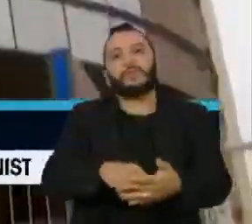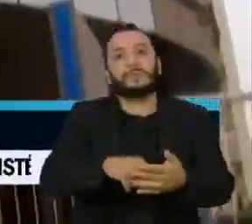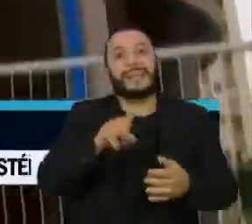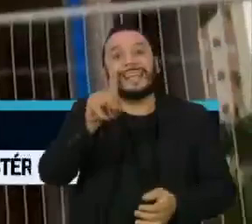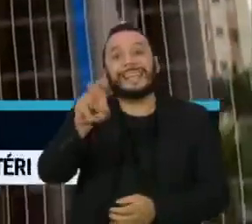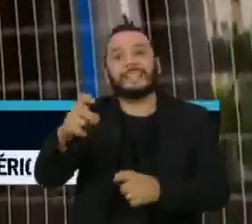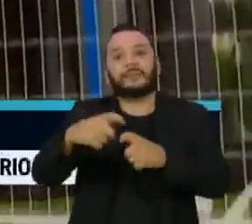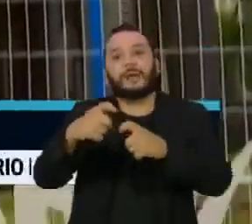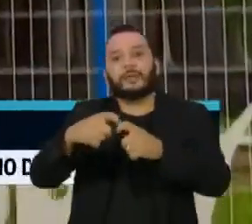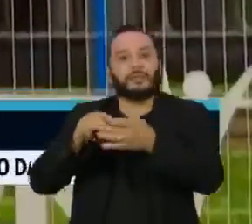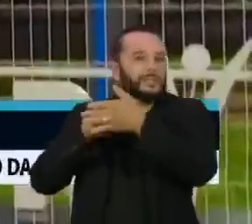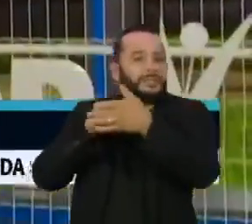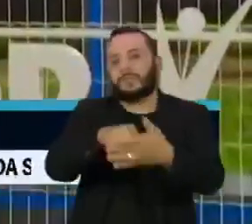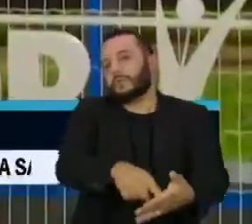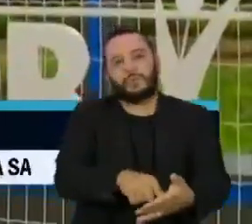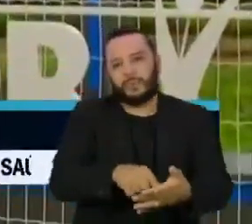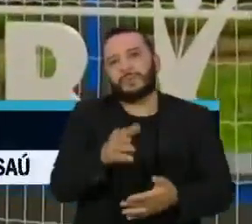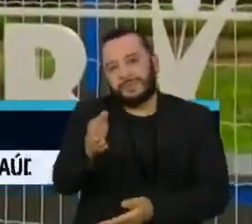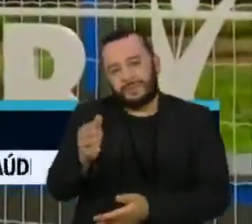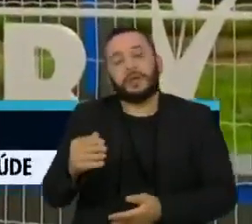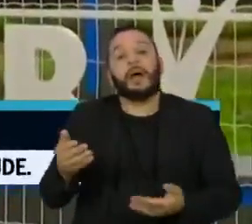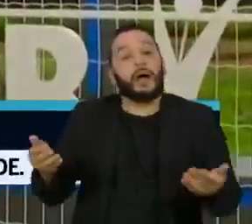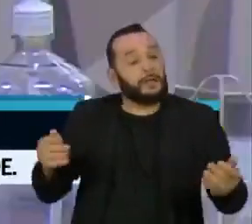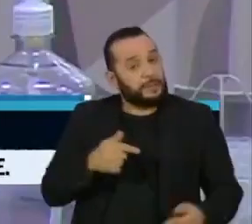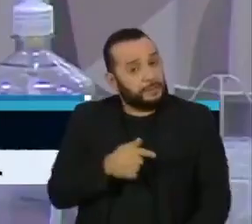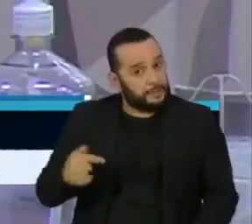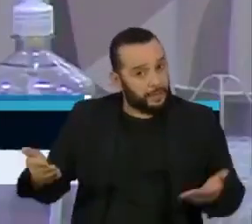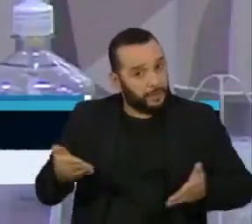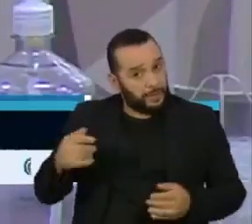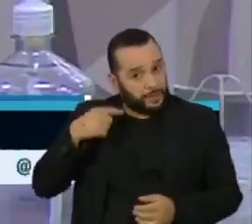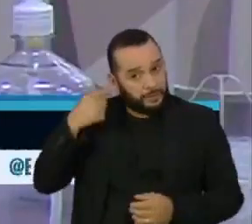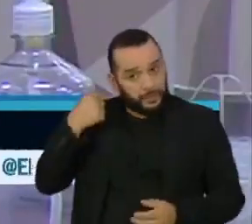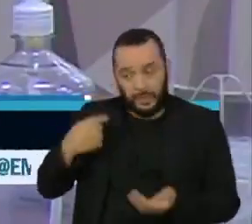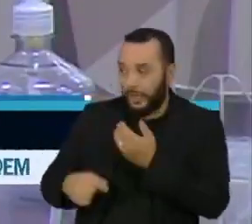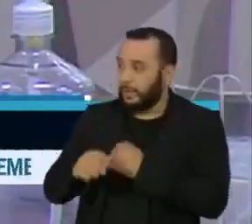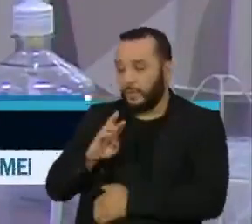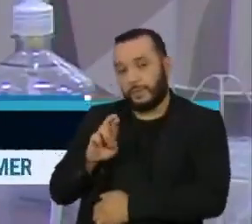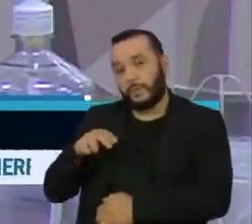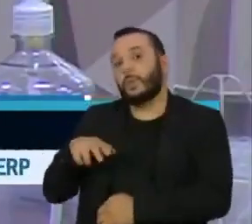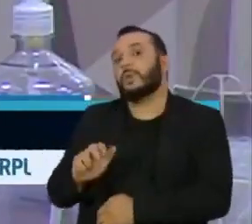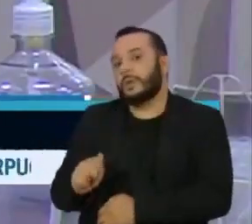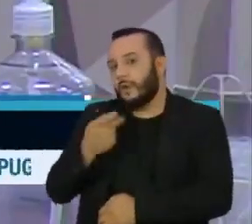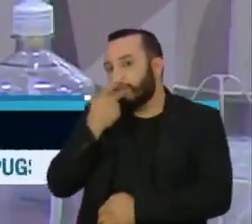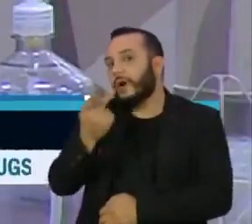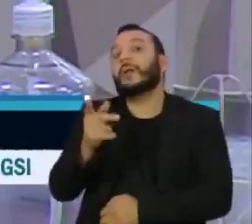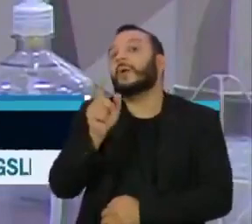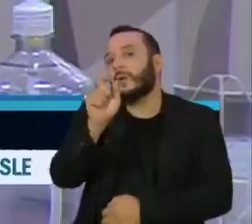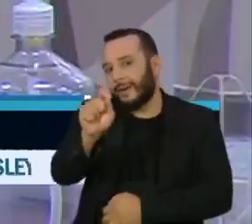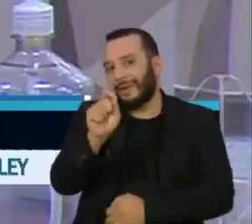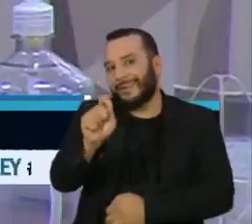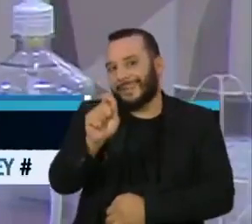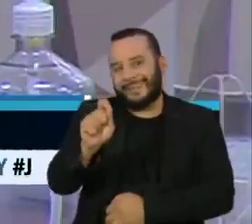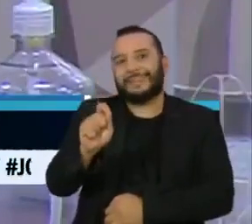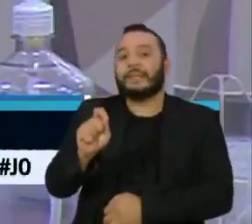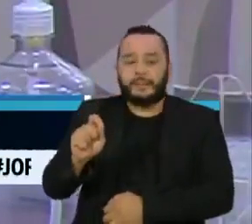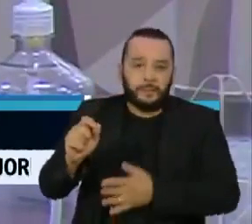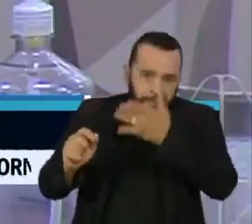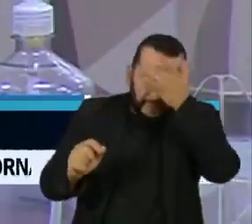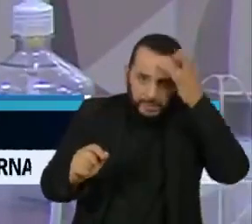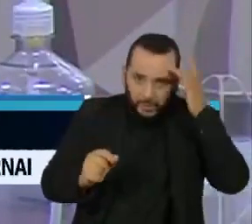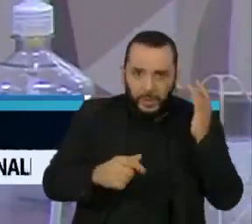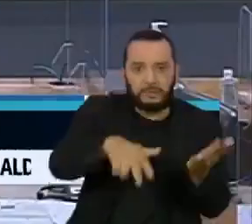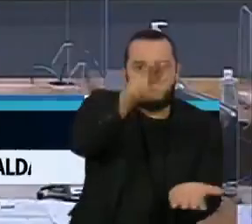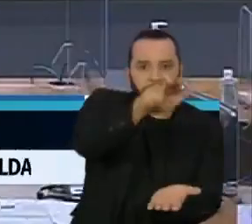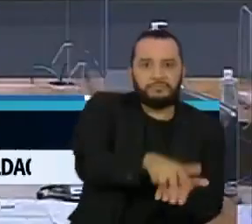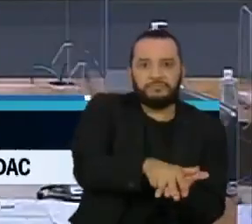Nesta semana, a advogada desses profissionais da saúde, Bruna Morato, disse à CPI que pacientes foram